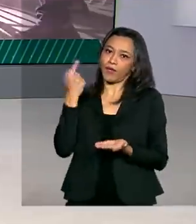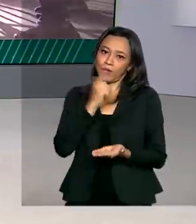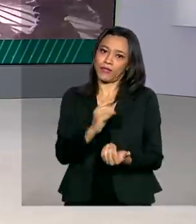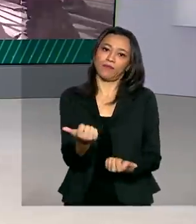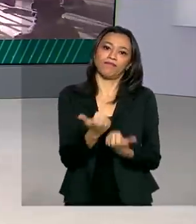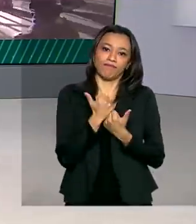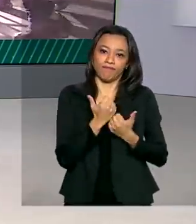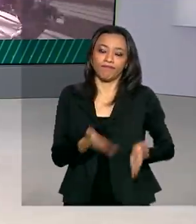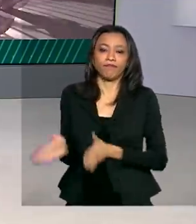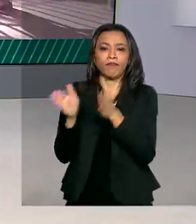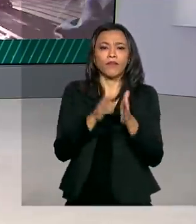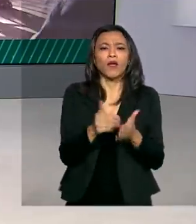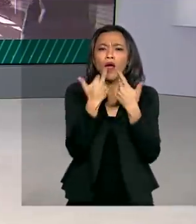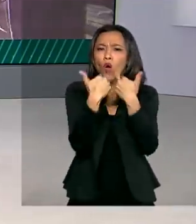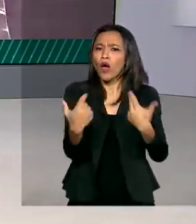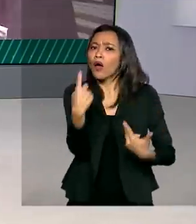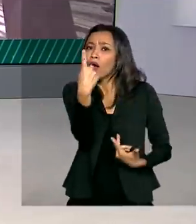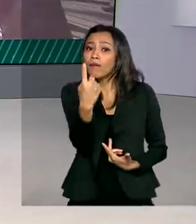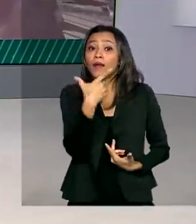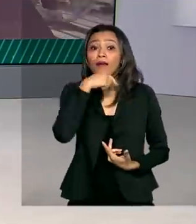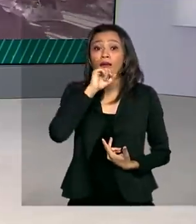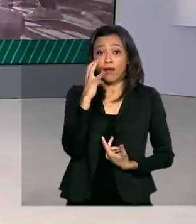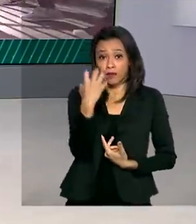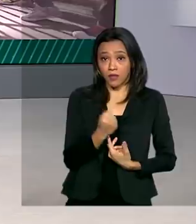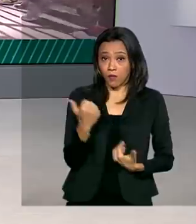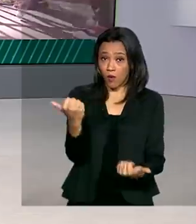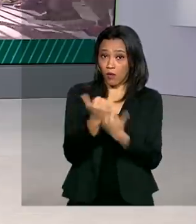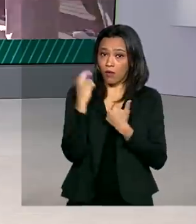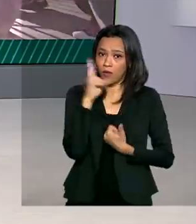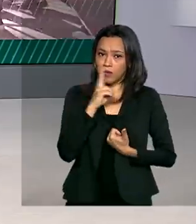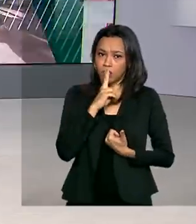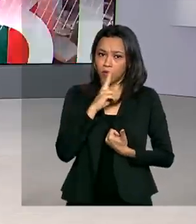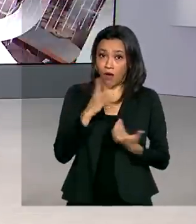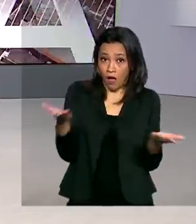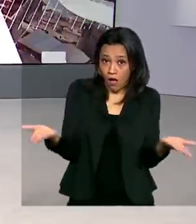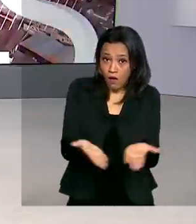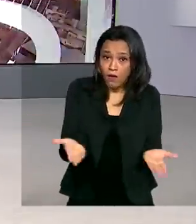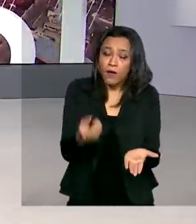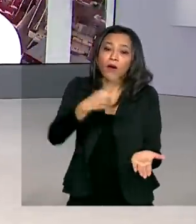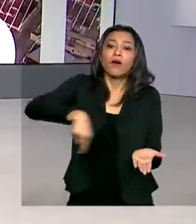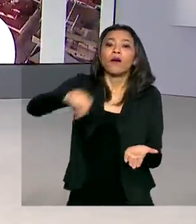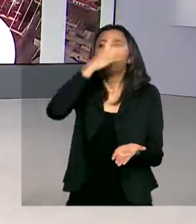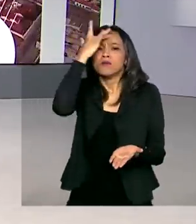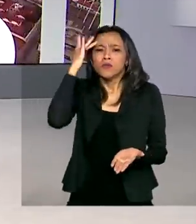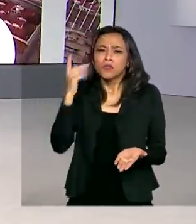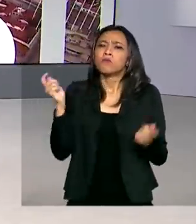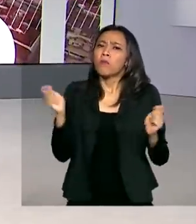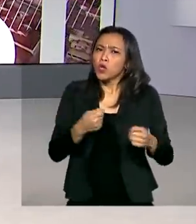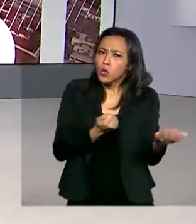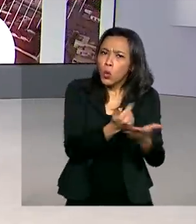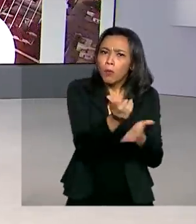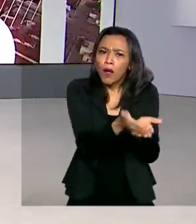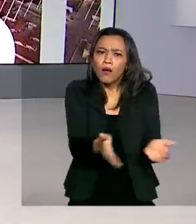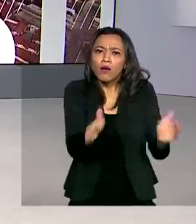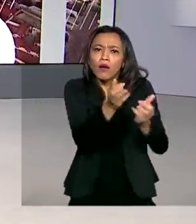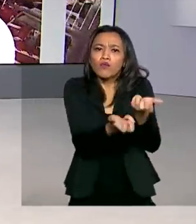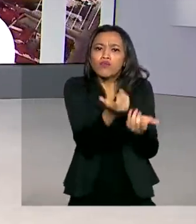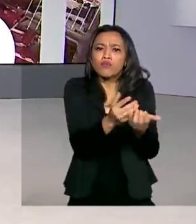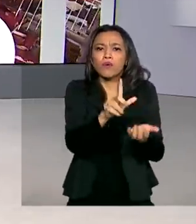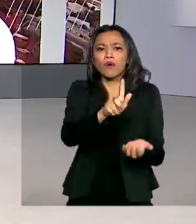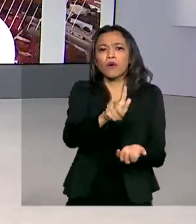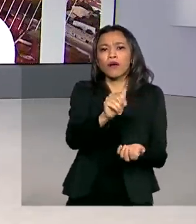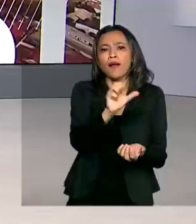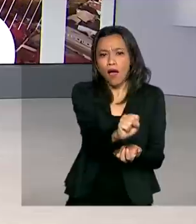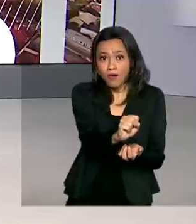E uma novidade para quem recebe o auxílio emergencial. A partir de agora, os beneficiários vão poder comprar botijão de gás com o